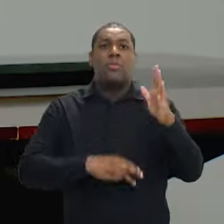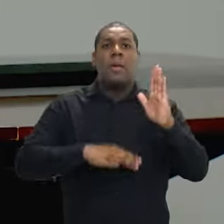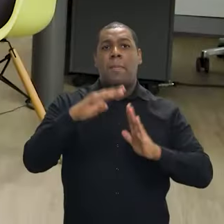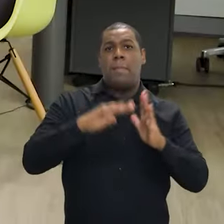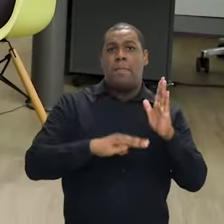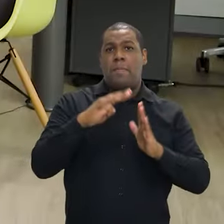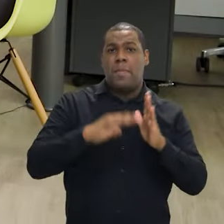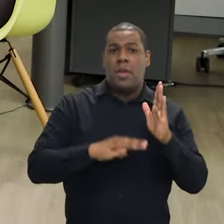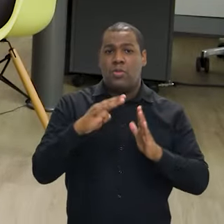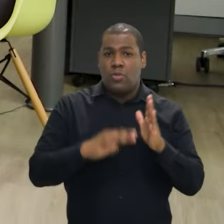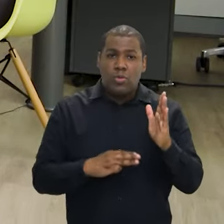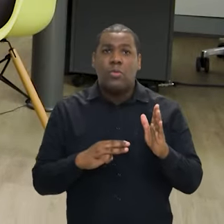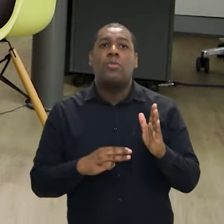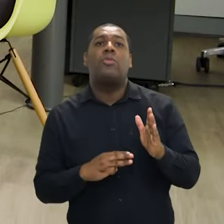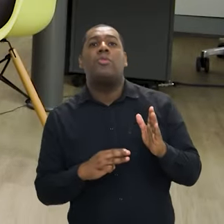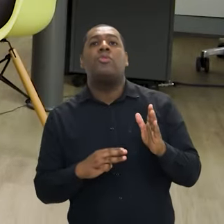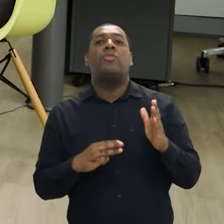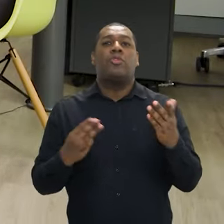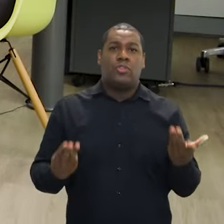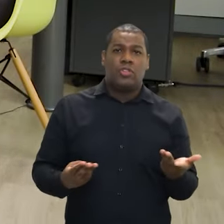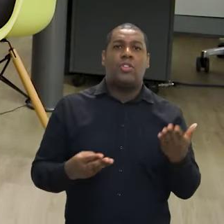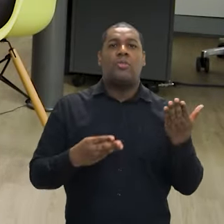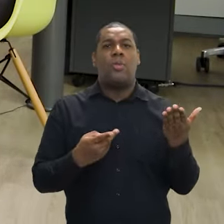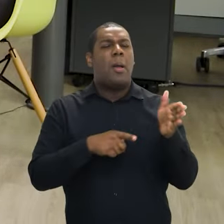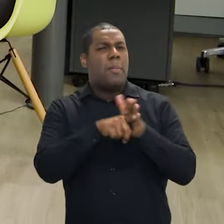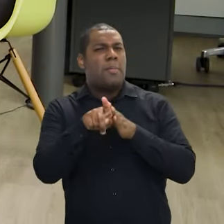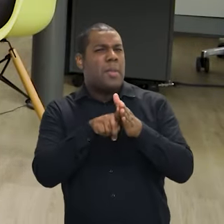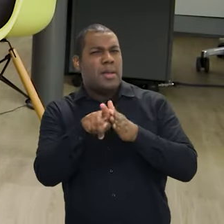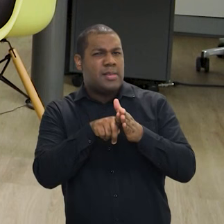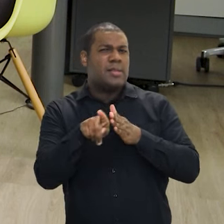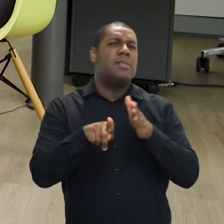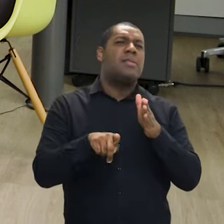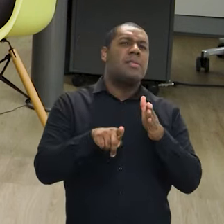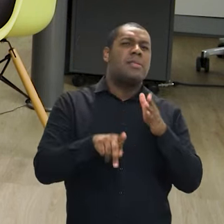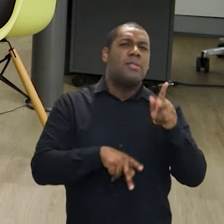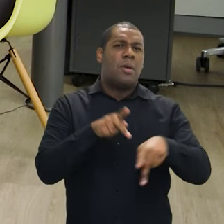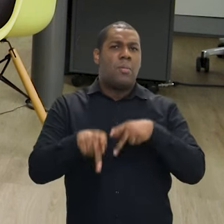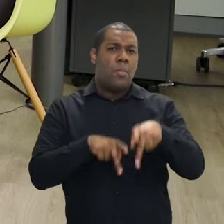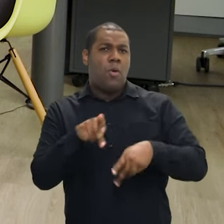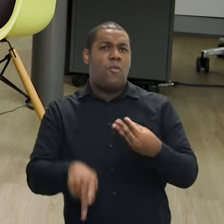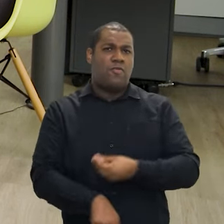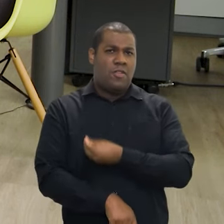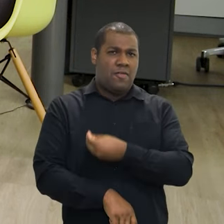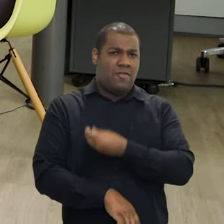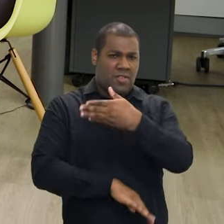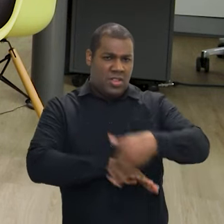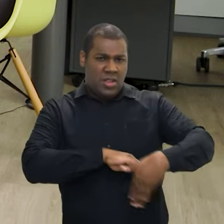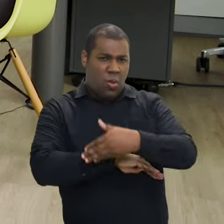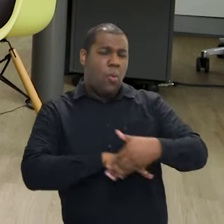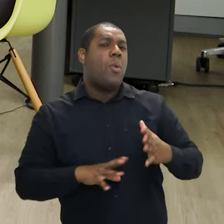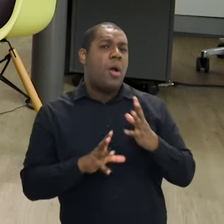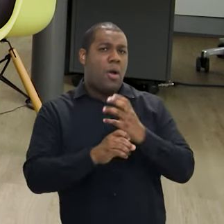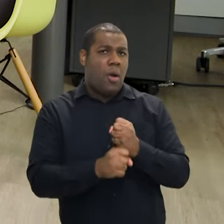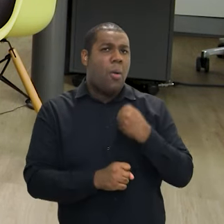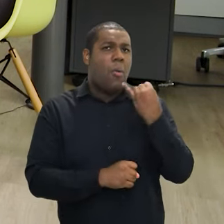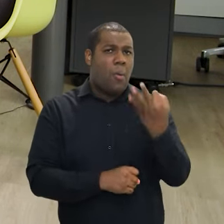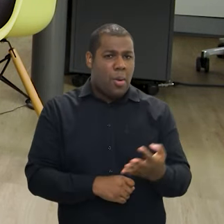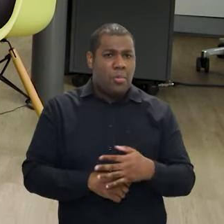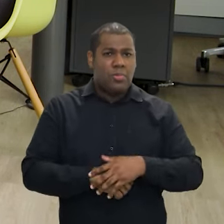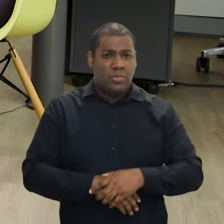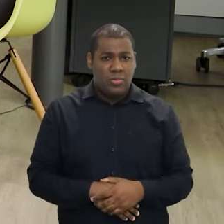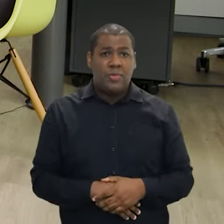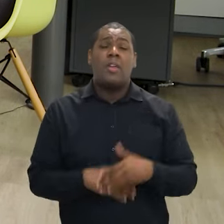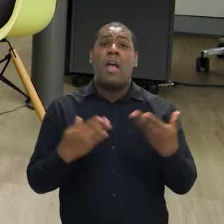metodologia de mapeamento do perfil da população em situação de rua. Essa etapa é fundamental para a gente